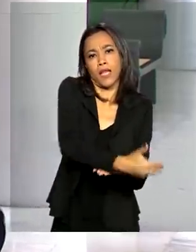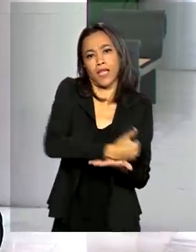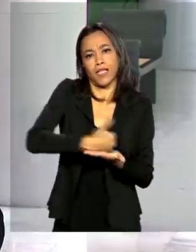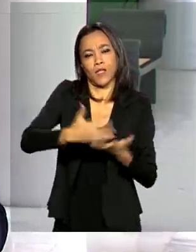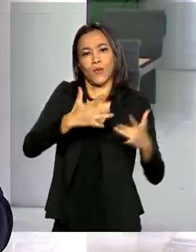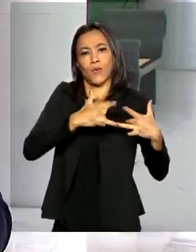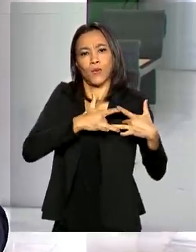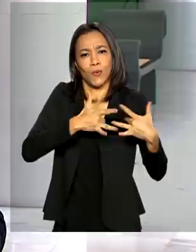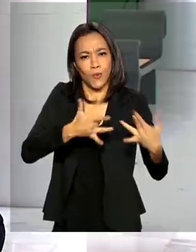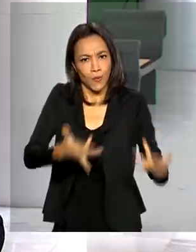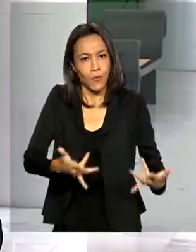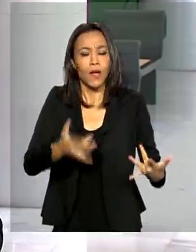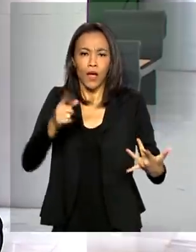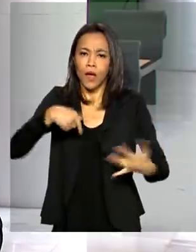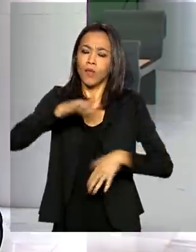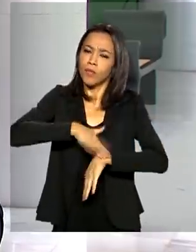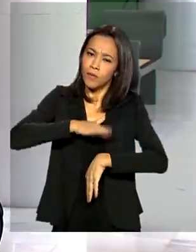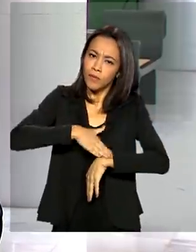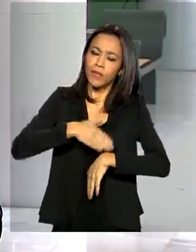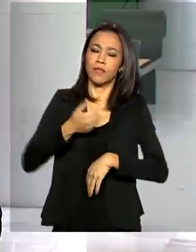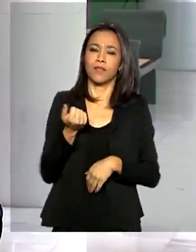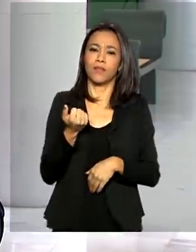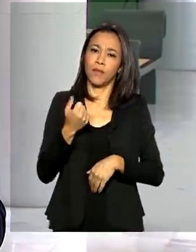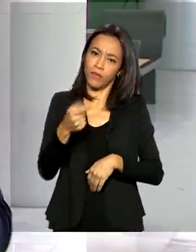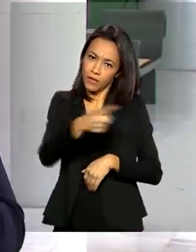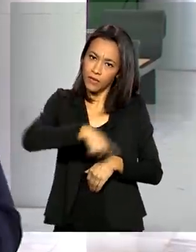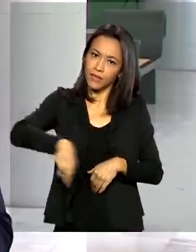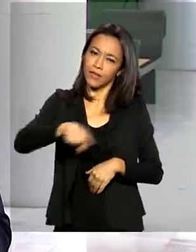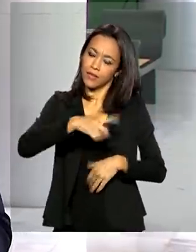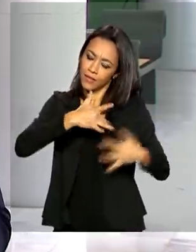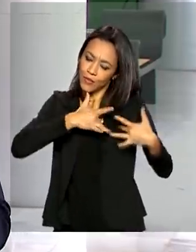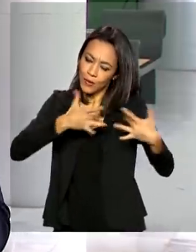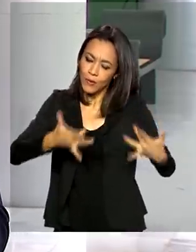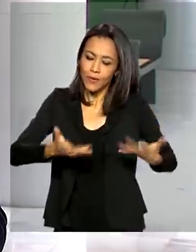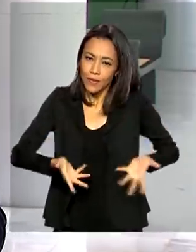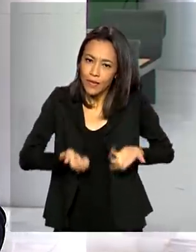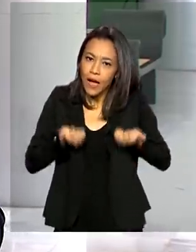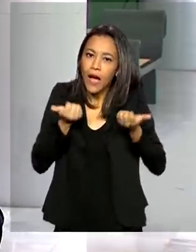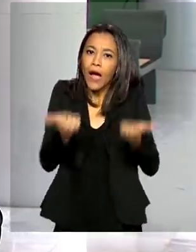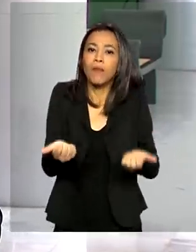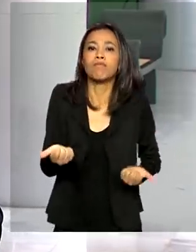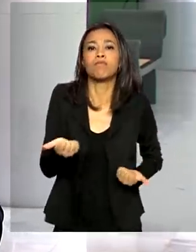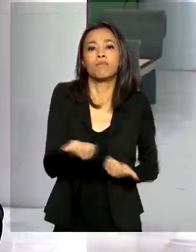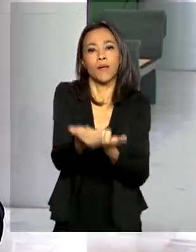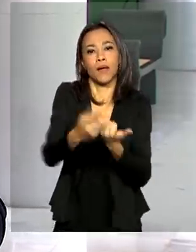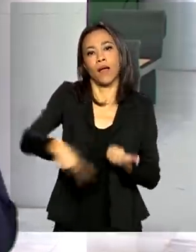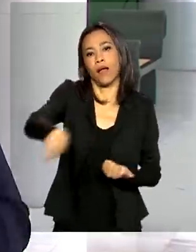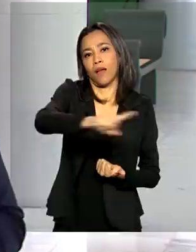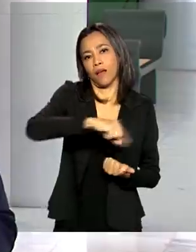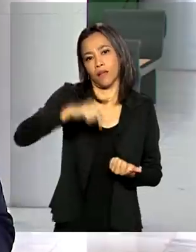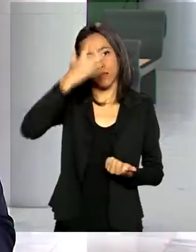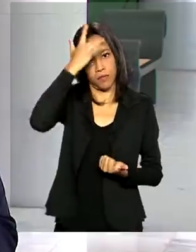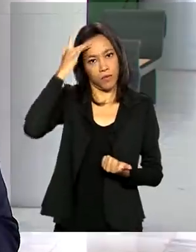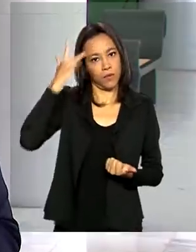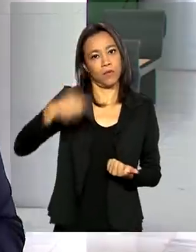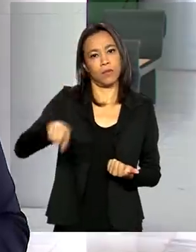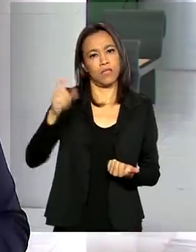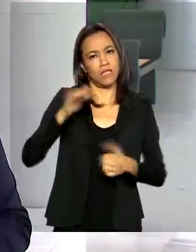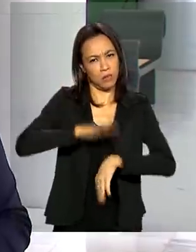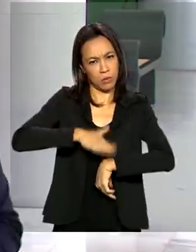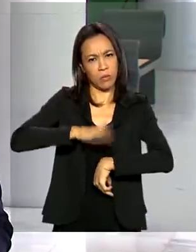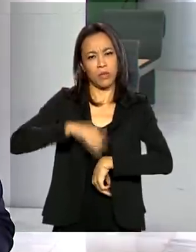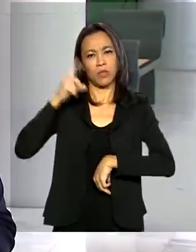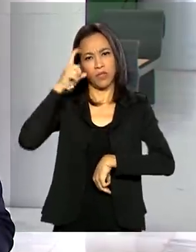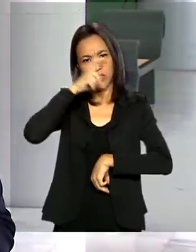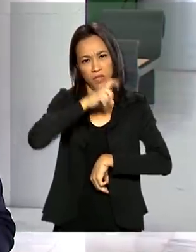difícil para o país, e é um momento também de exercer a solidariedade. E esse programa quer exatamente isso, que as pessoas possam ajudar nesse momento difícil